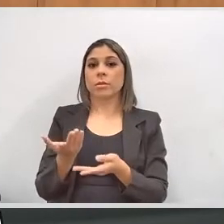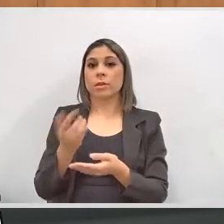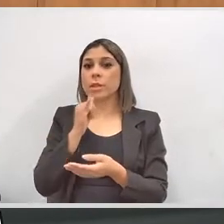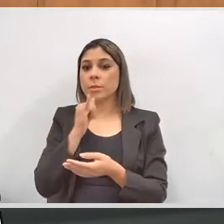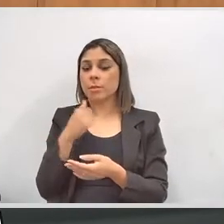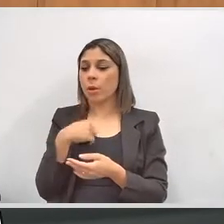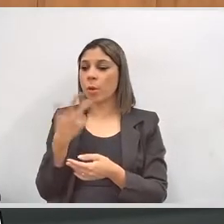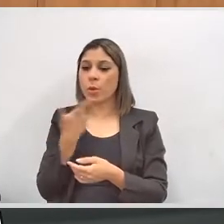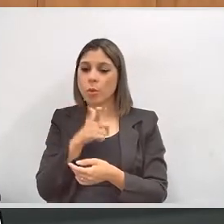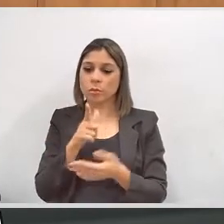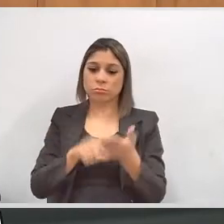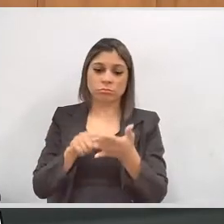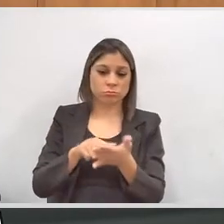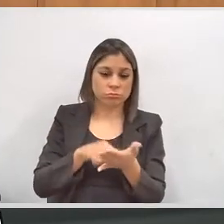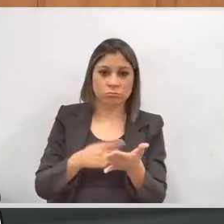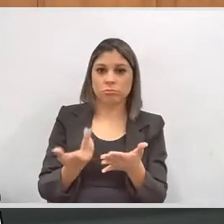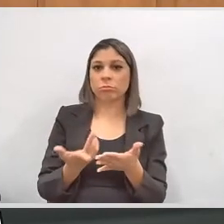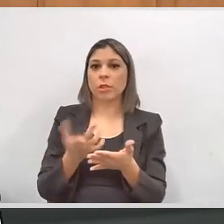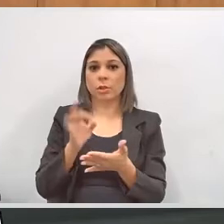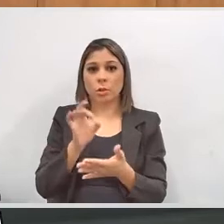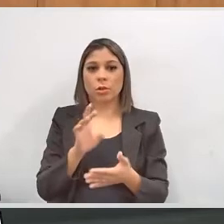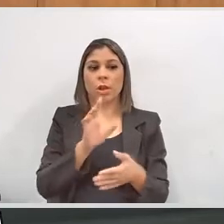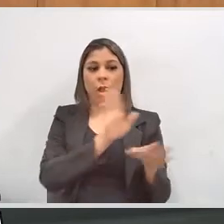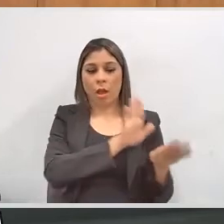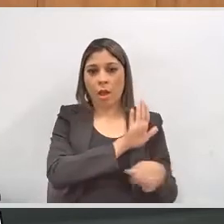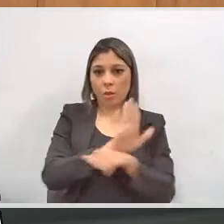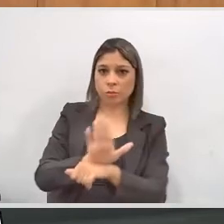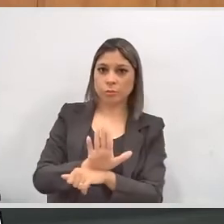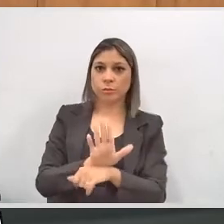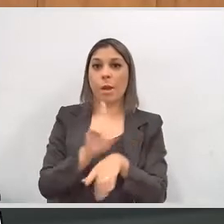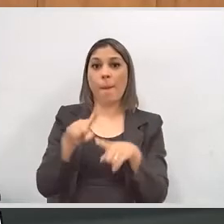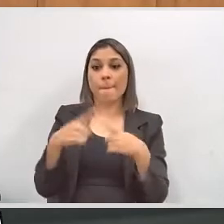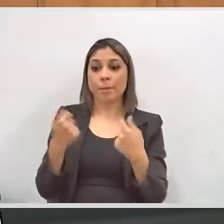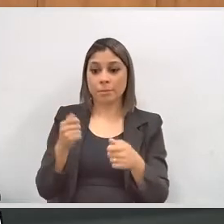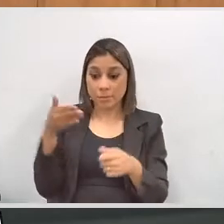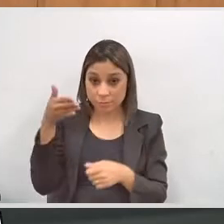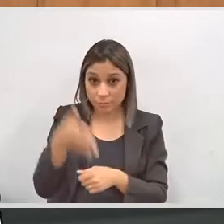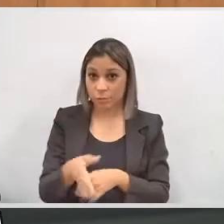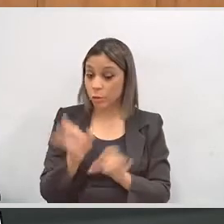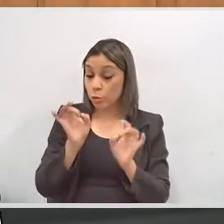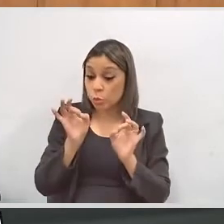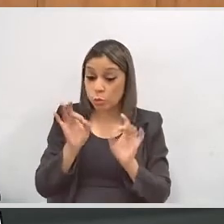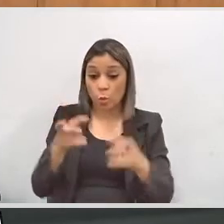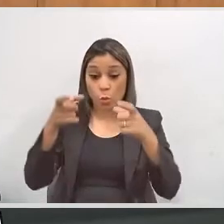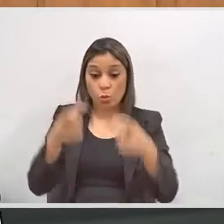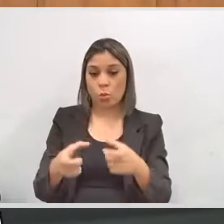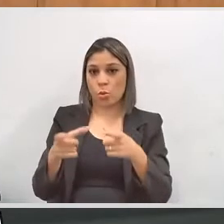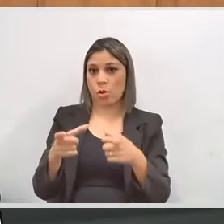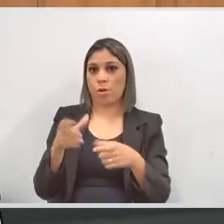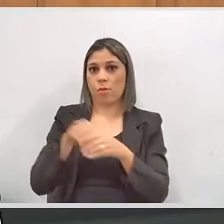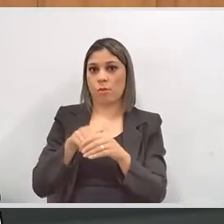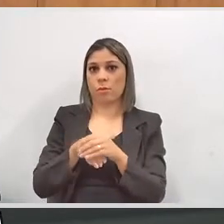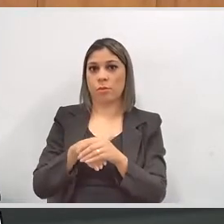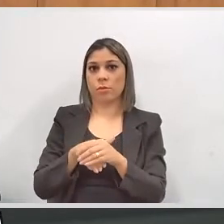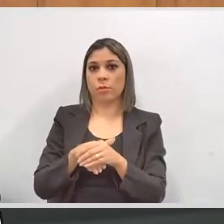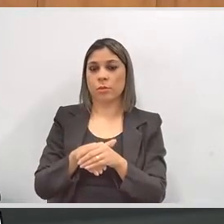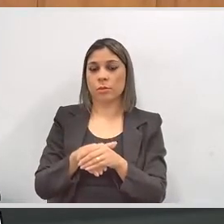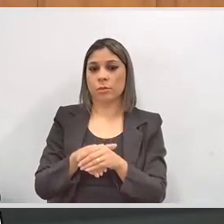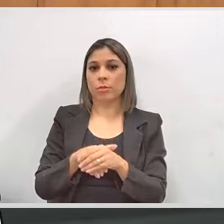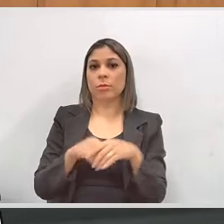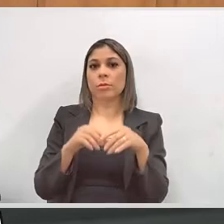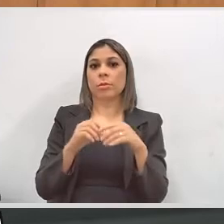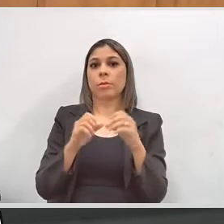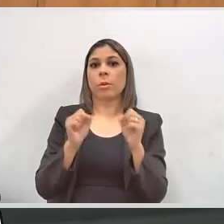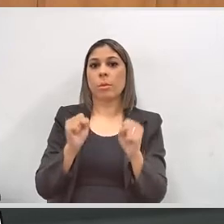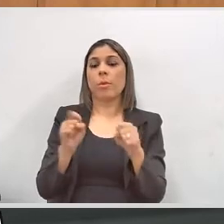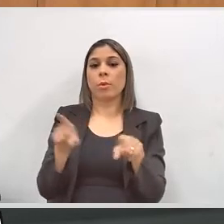que não tenha condições de digitar sozinho, mas ele tem que ir no local de votação. Absoluto e exclusivamente. Não há outro meio de exercício Pode